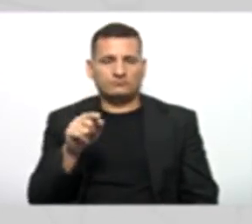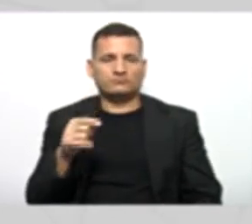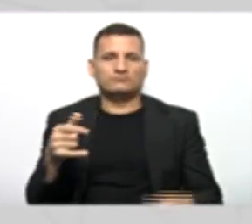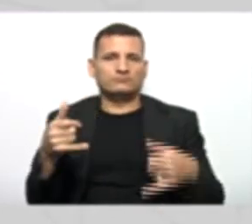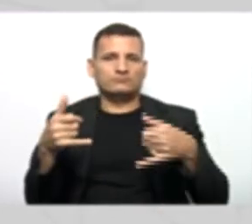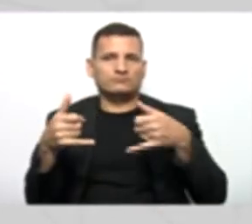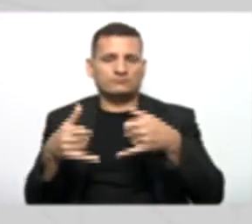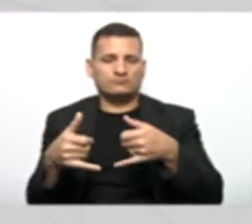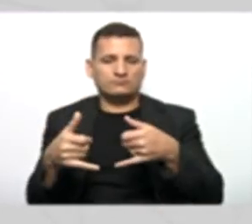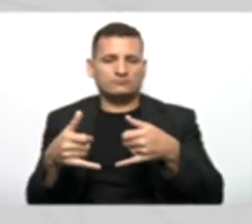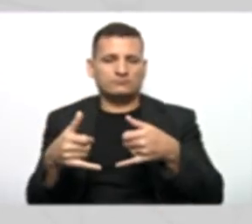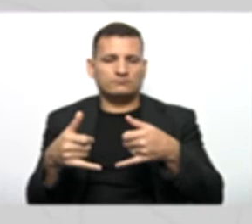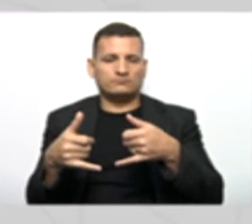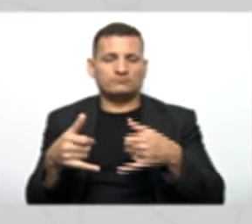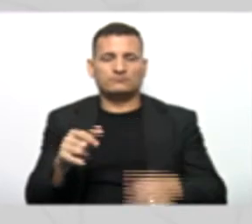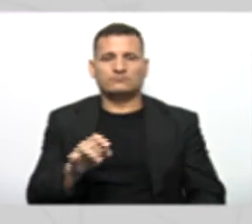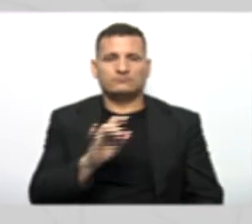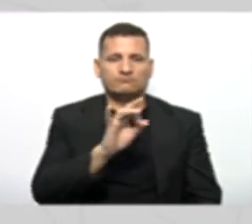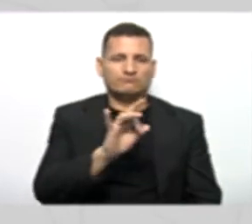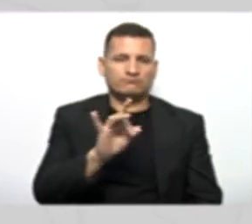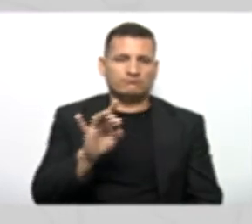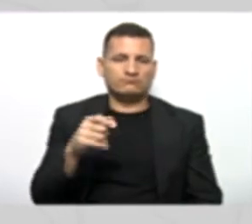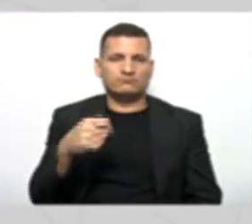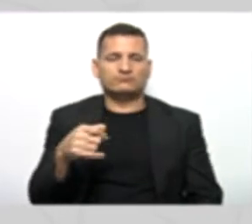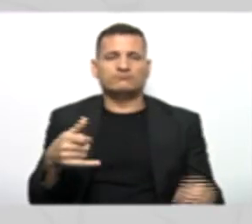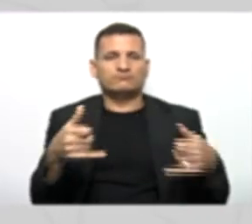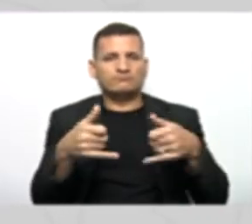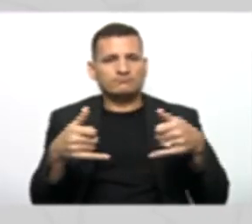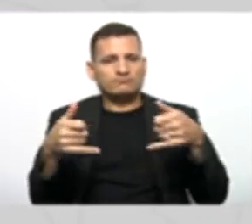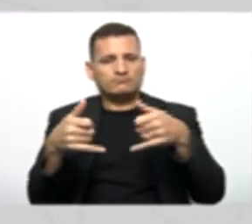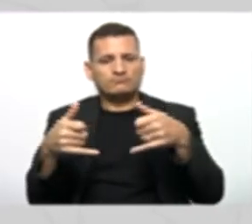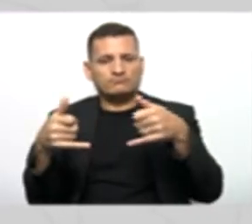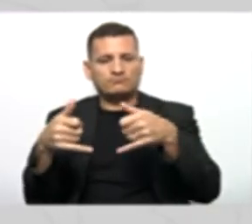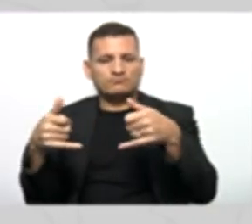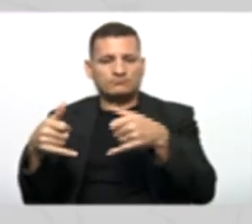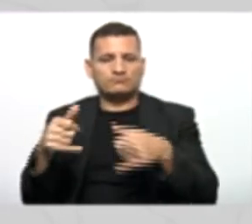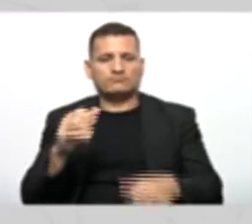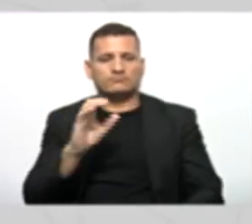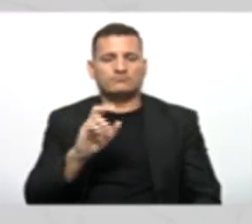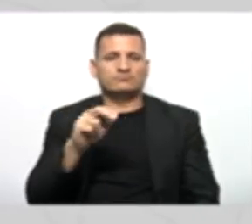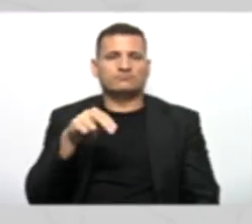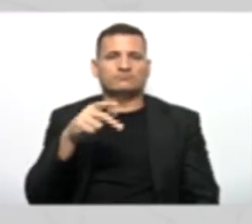colocando o formatador Para cada uma das informações CNPJ